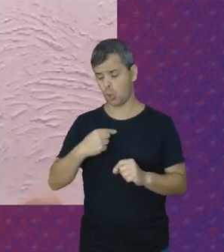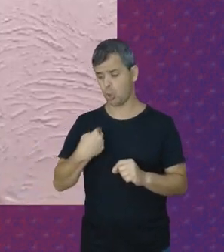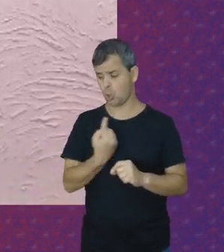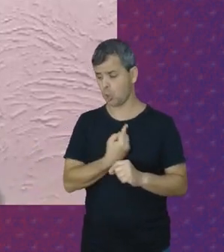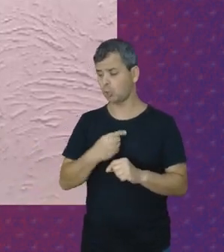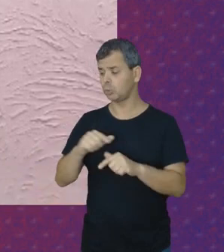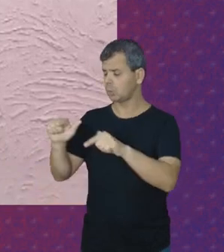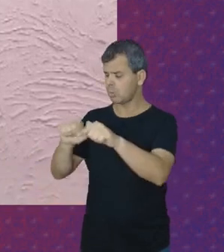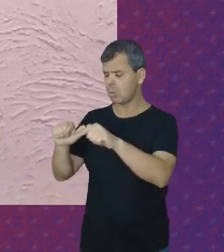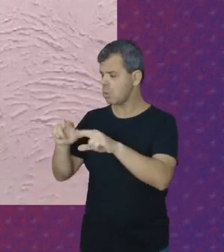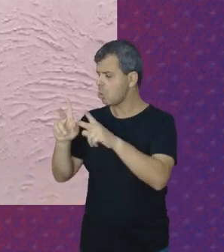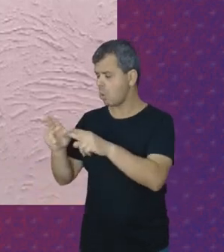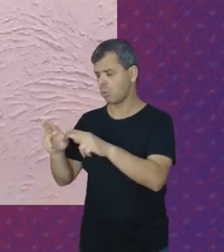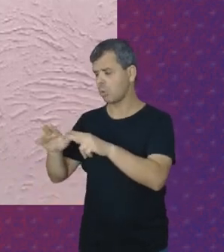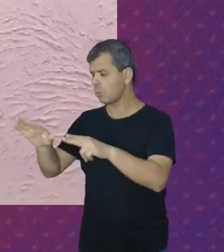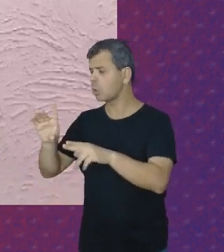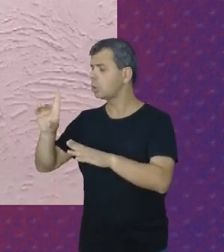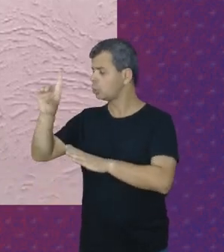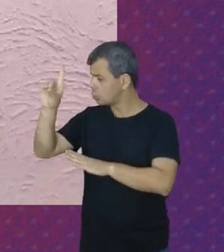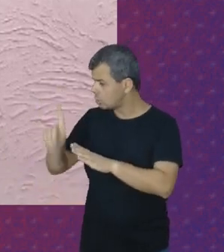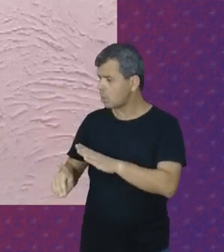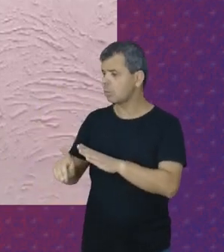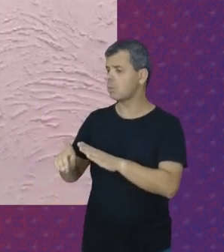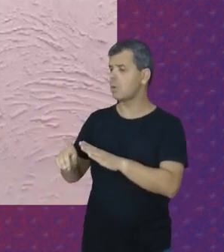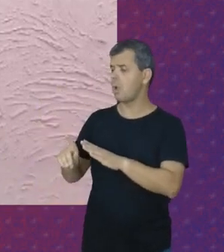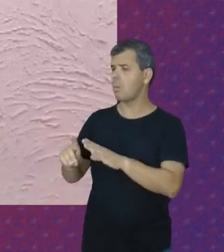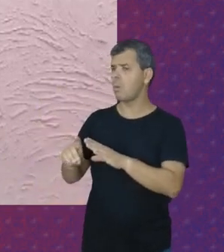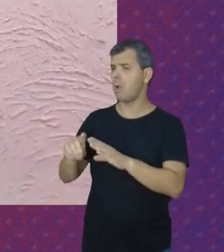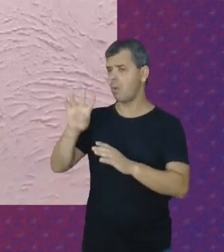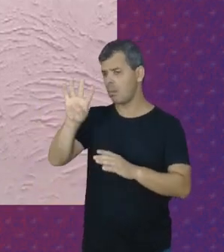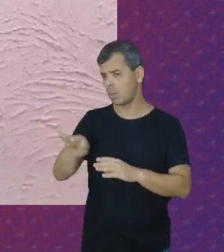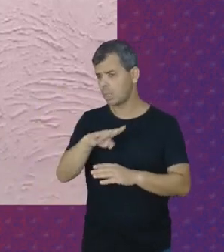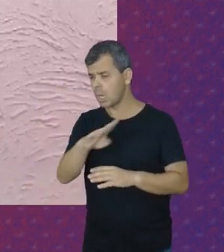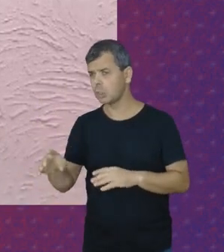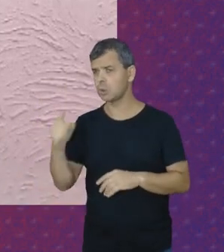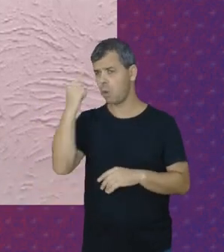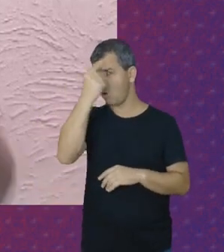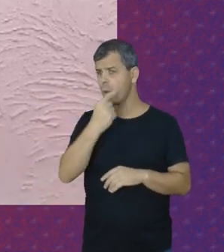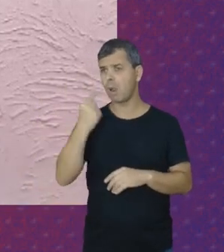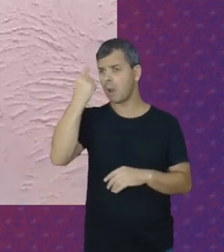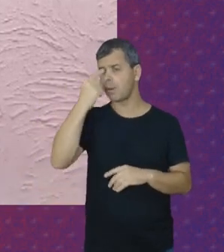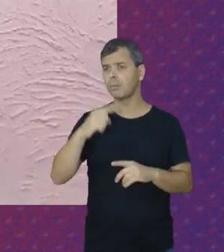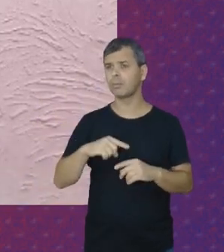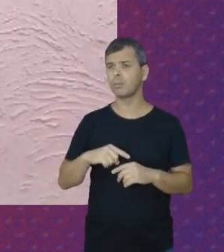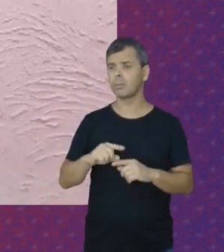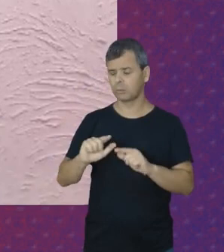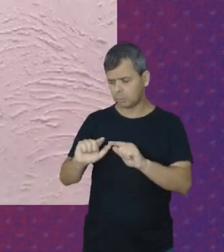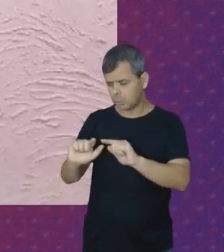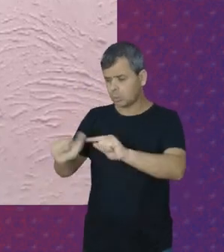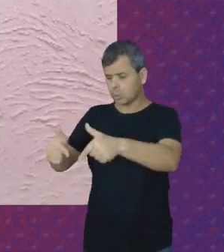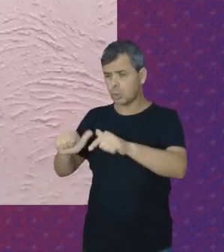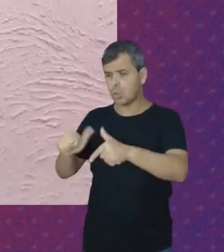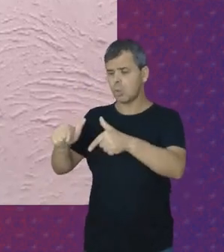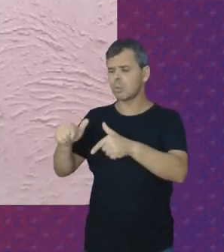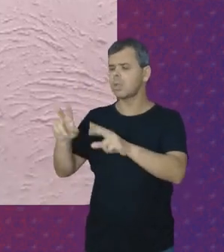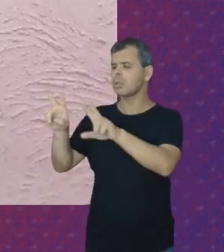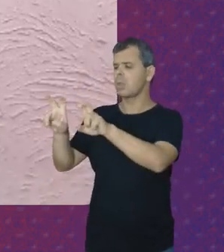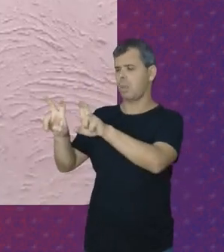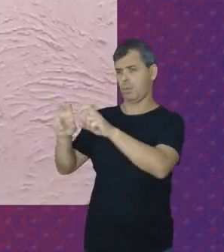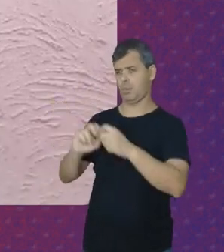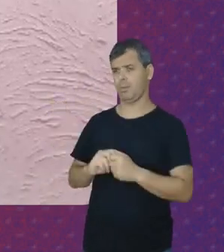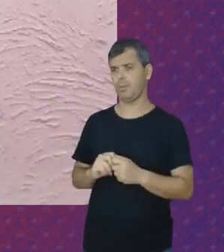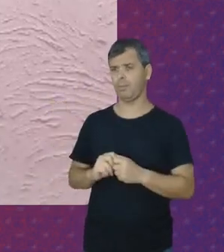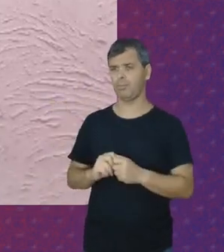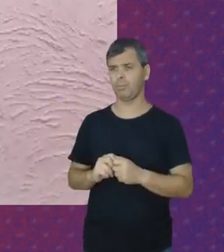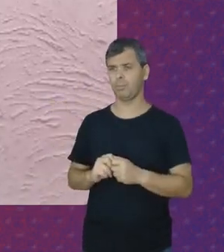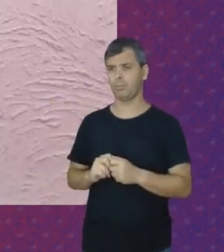qualquer Então a gente também Tem direito a carga horária E E sempre lutamos Sobre isso O